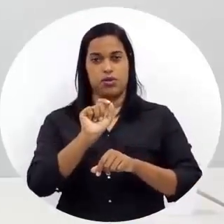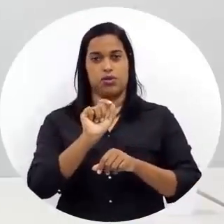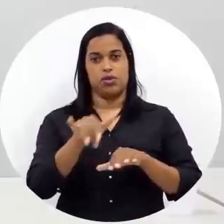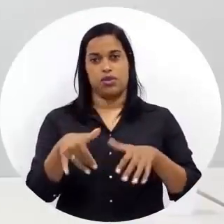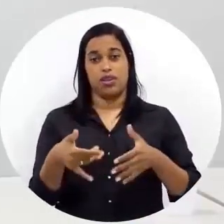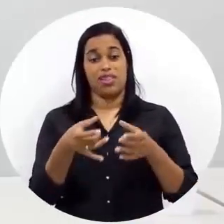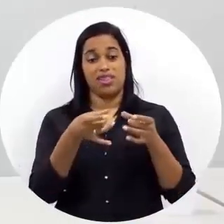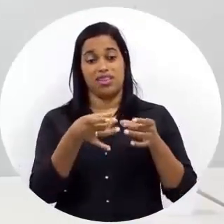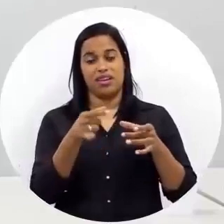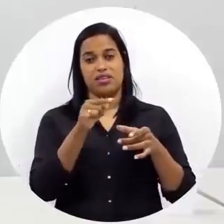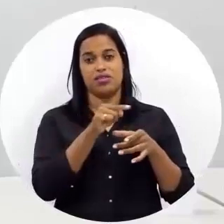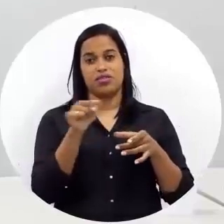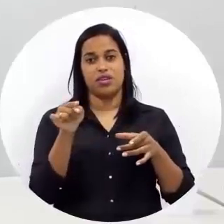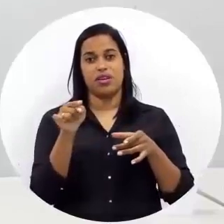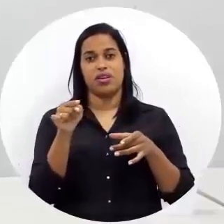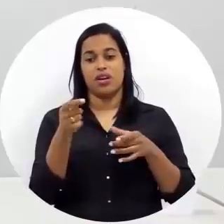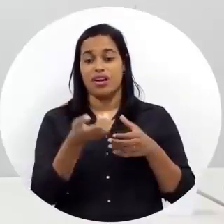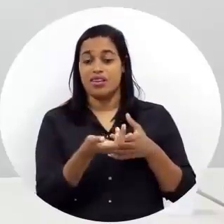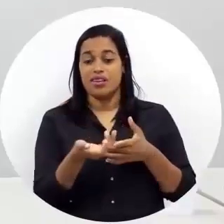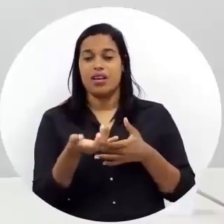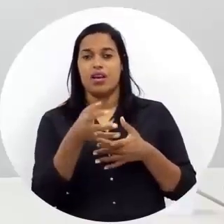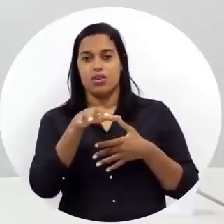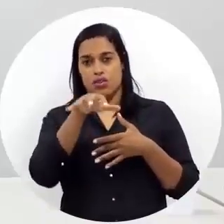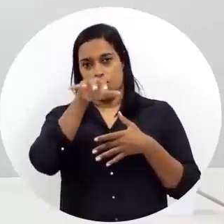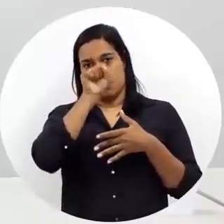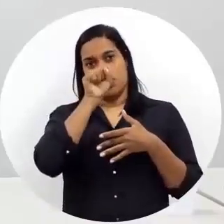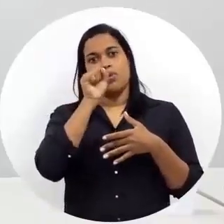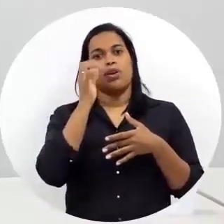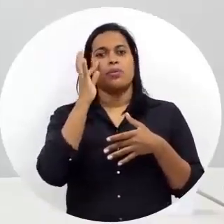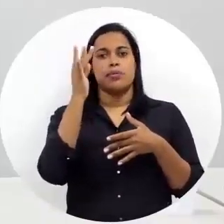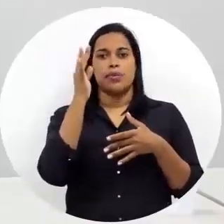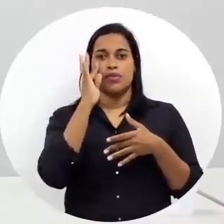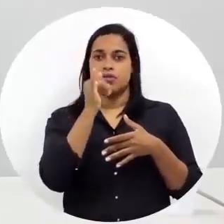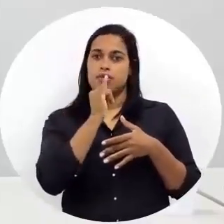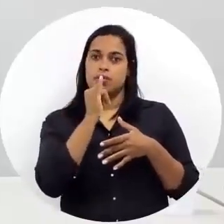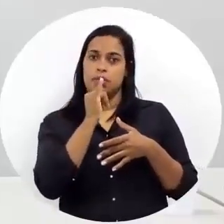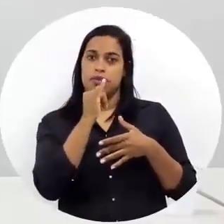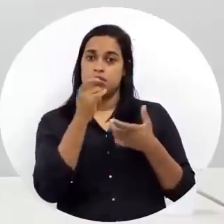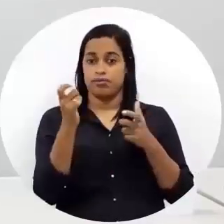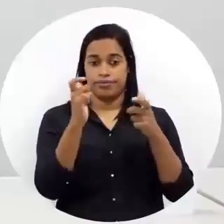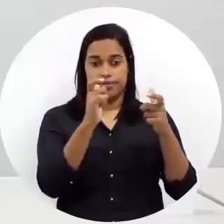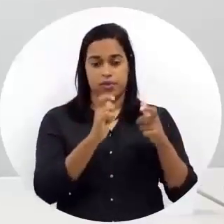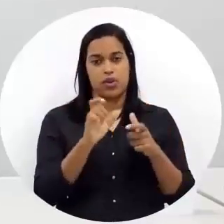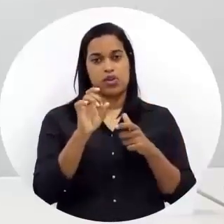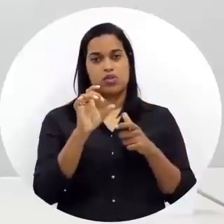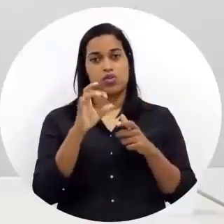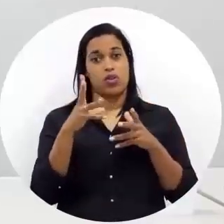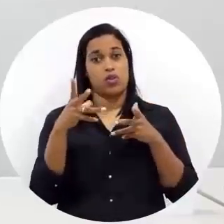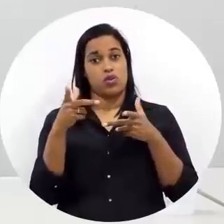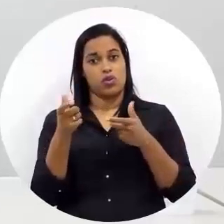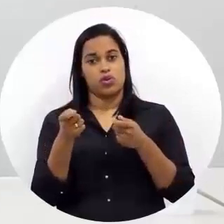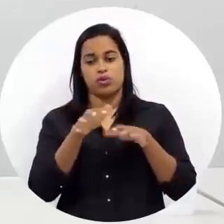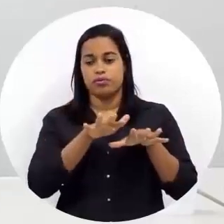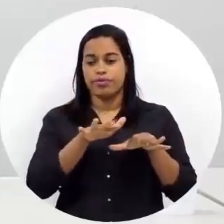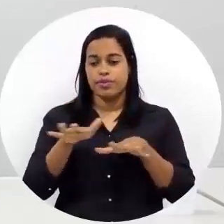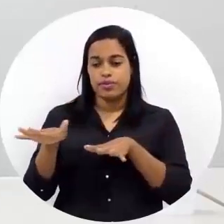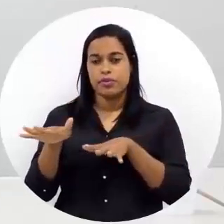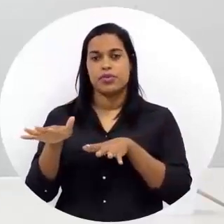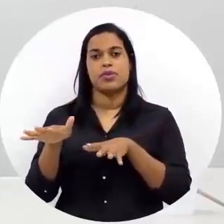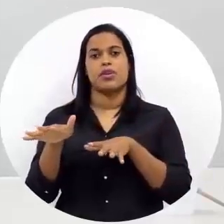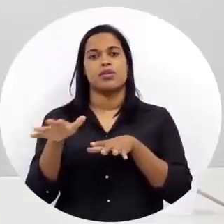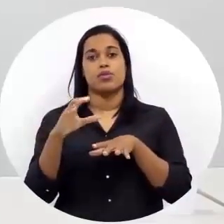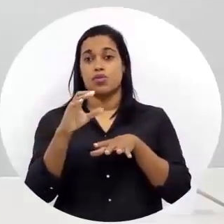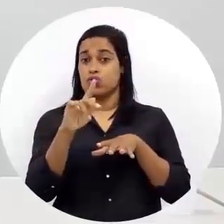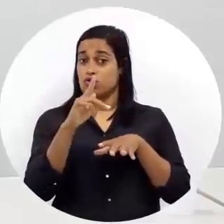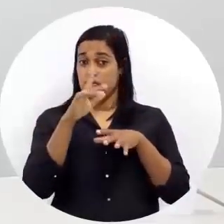deixa a terra respirar, né? Imagina você num lugar onde fosse totalmente pavimentado,